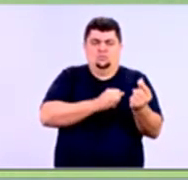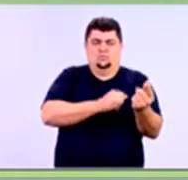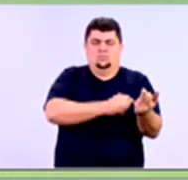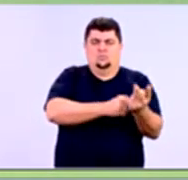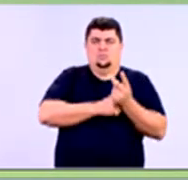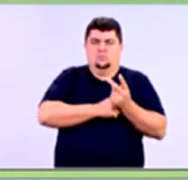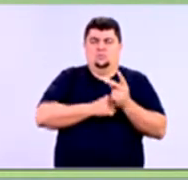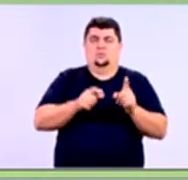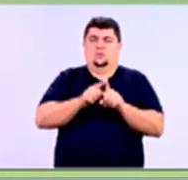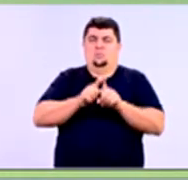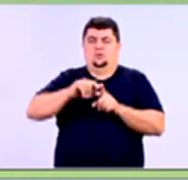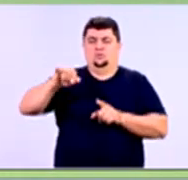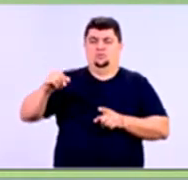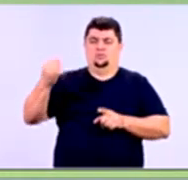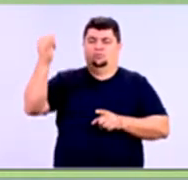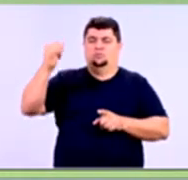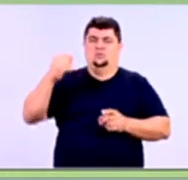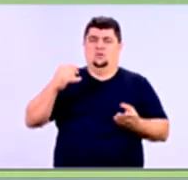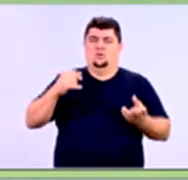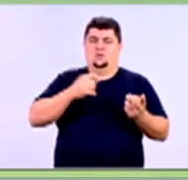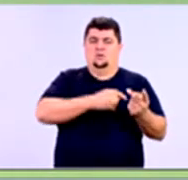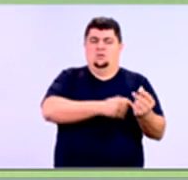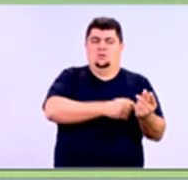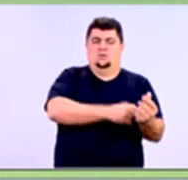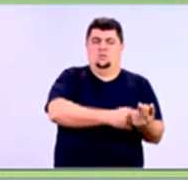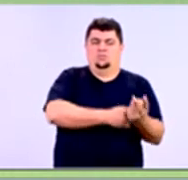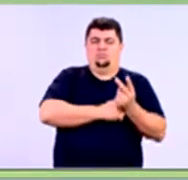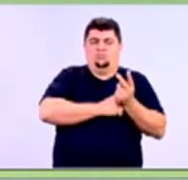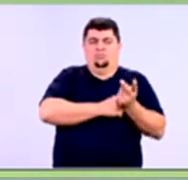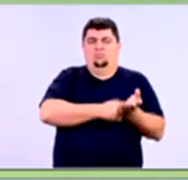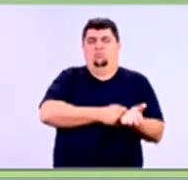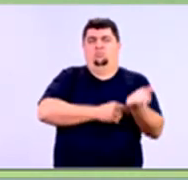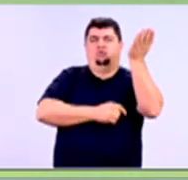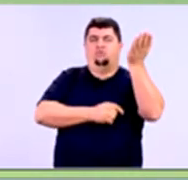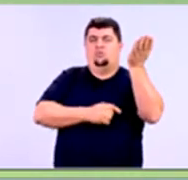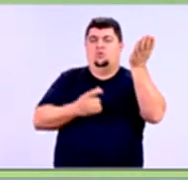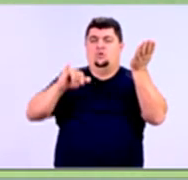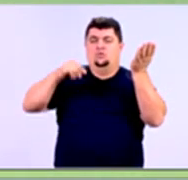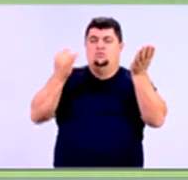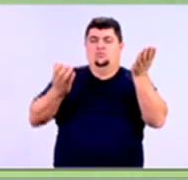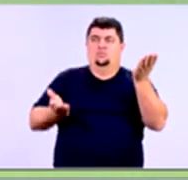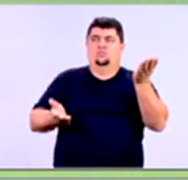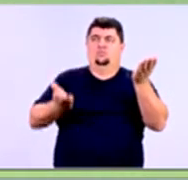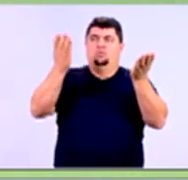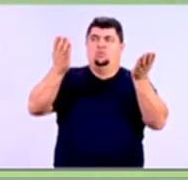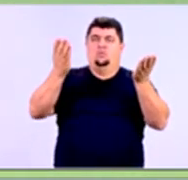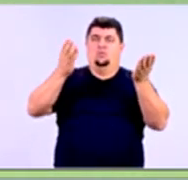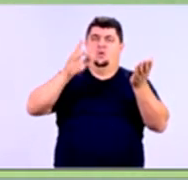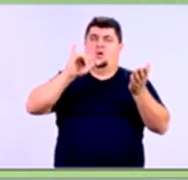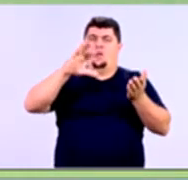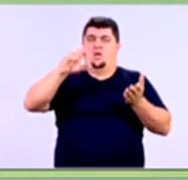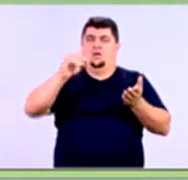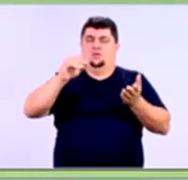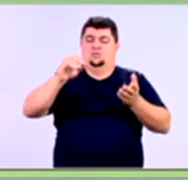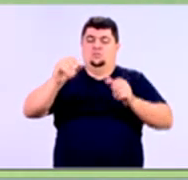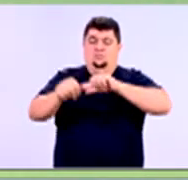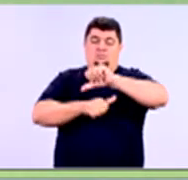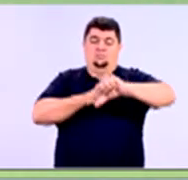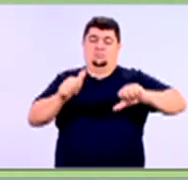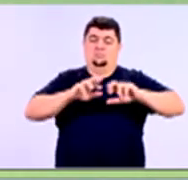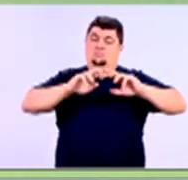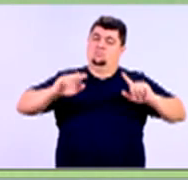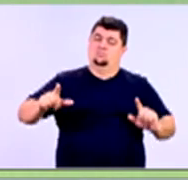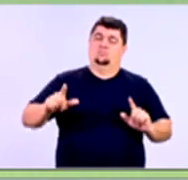sobe, o outro sobe também. Esse aqui está na contramão. Ele caminha ao contrário. A gente diz o seguinte,